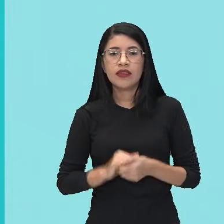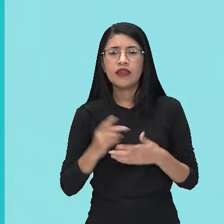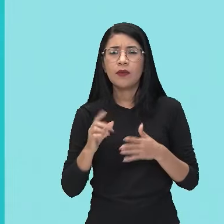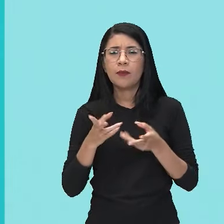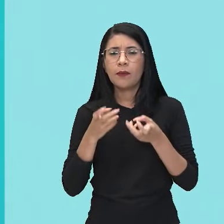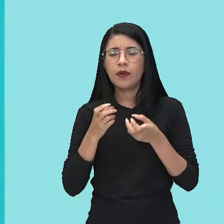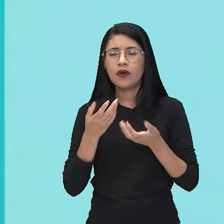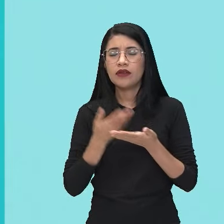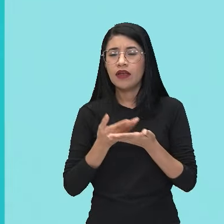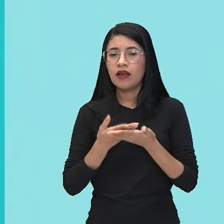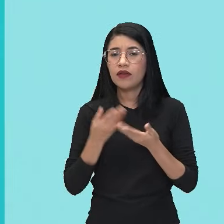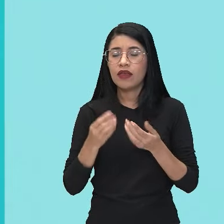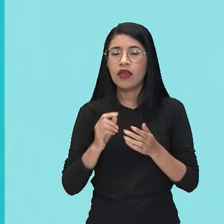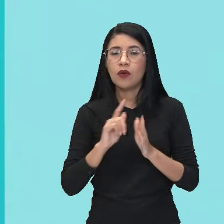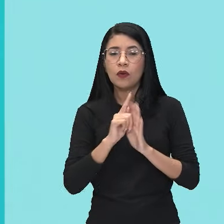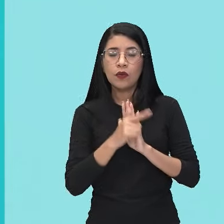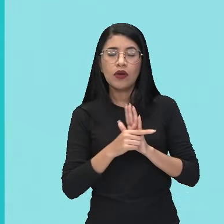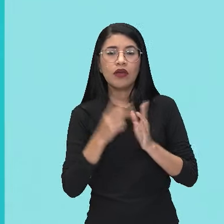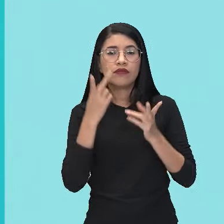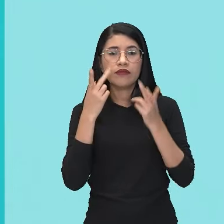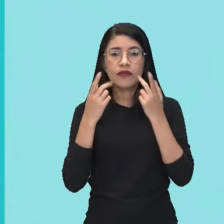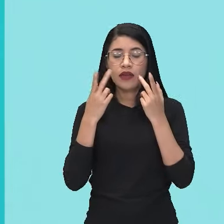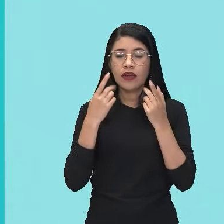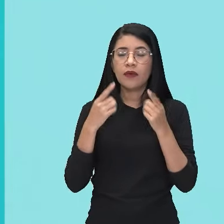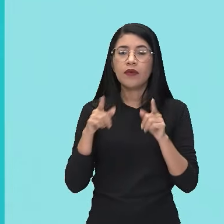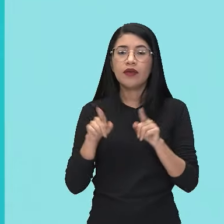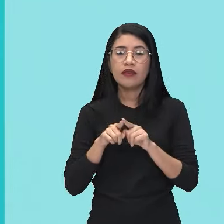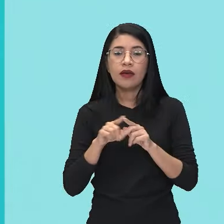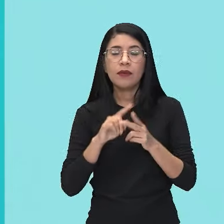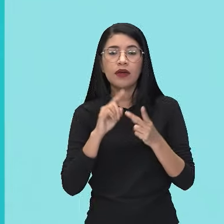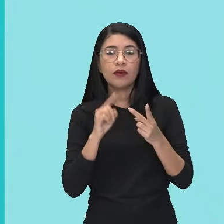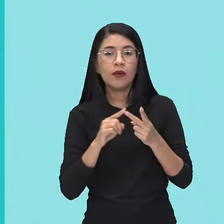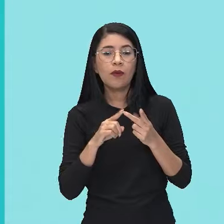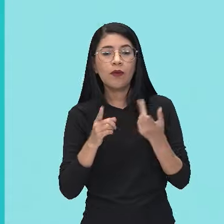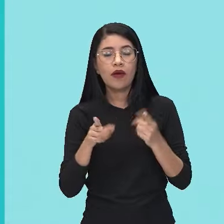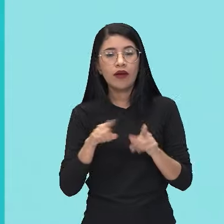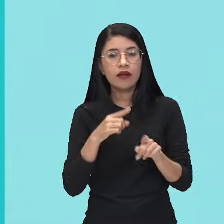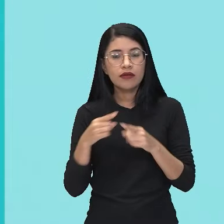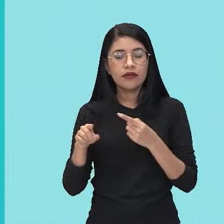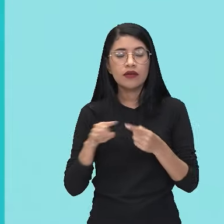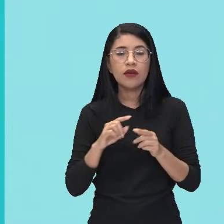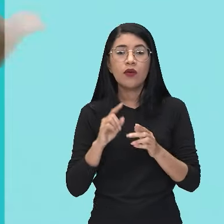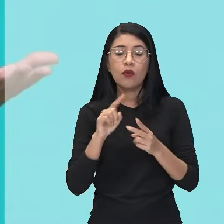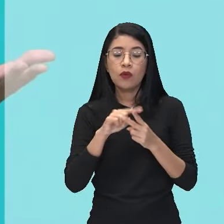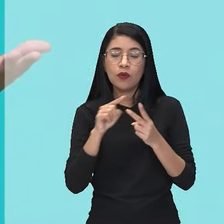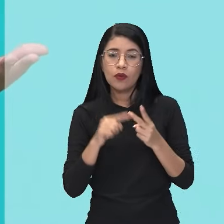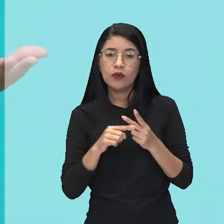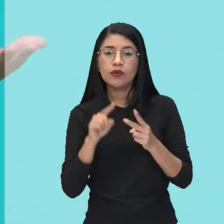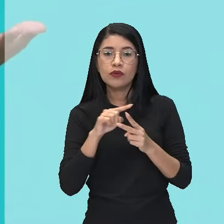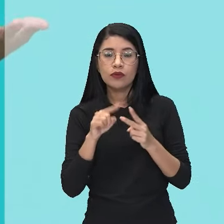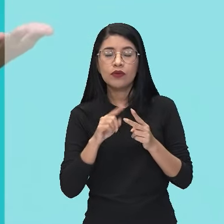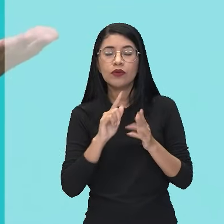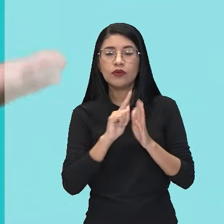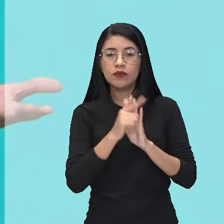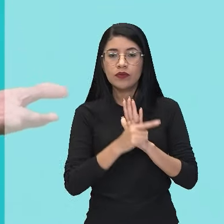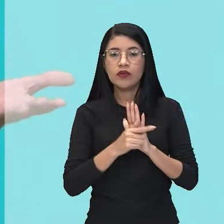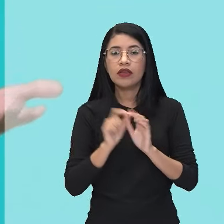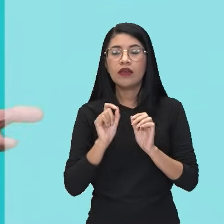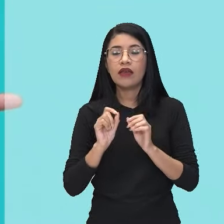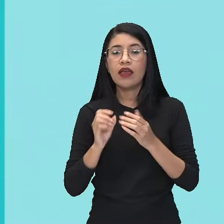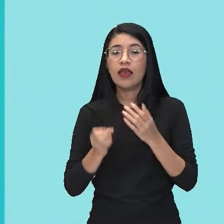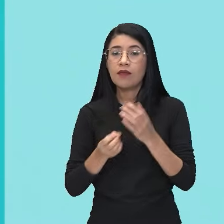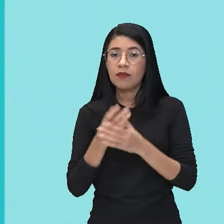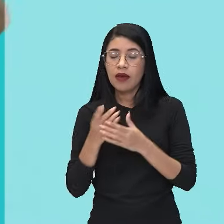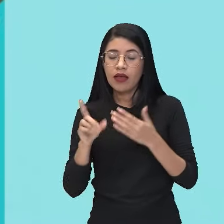aí gênero dramático e vimos o gênero canção. Ambos, ambos os gêneros com produções